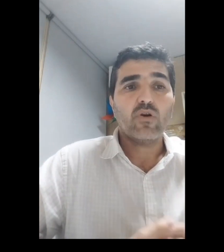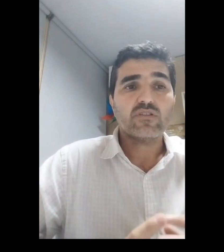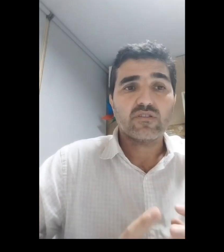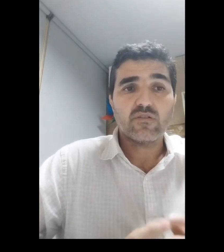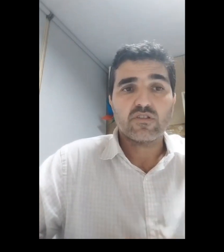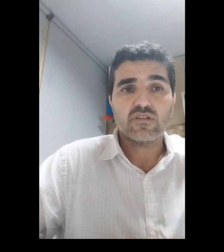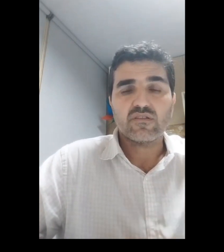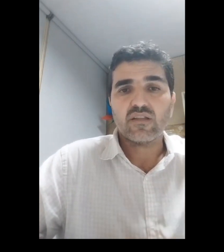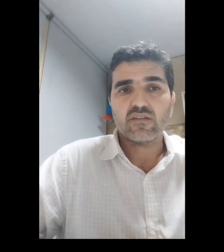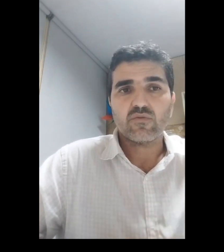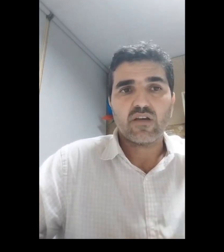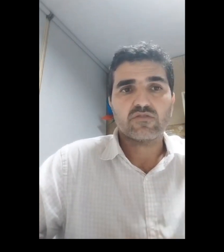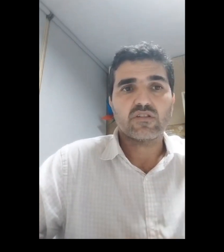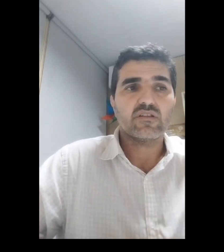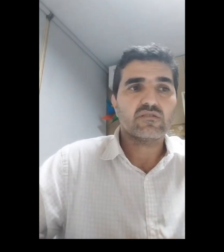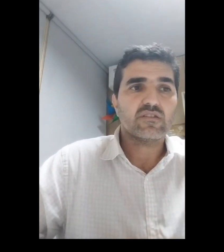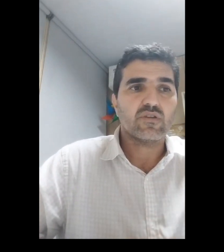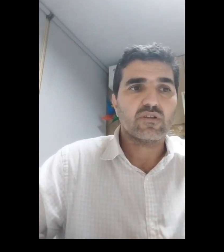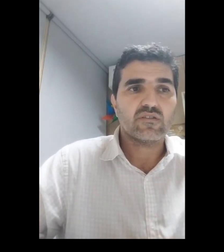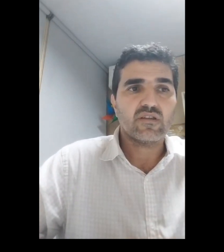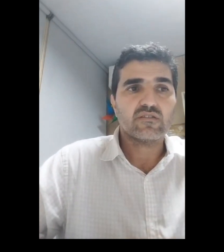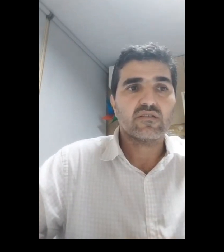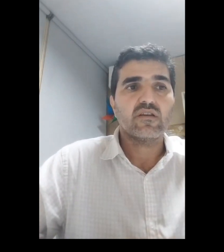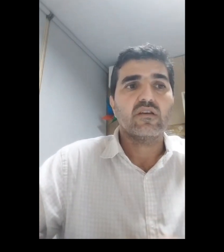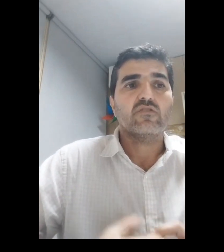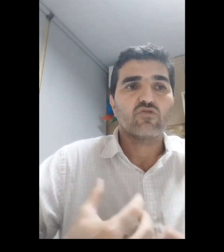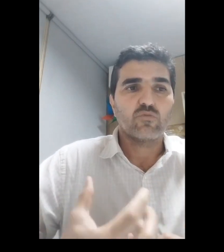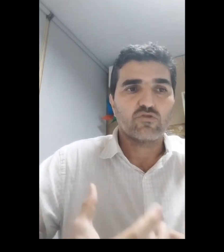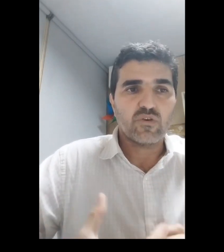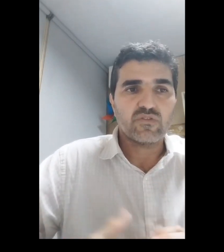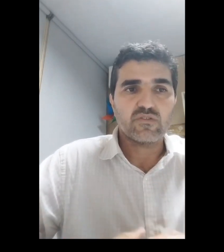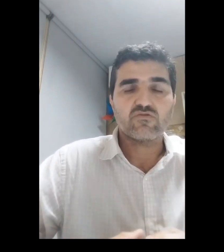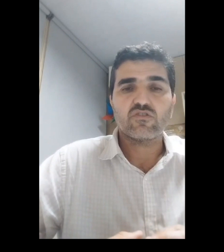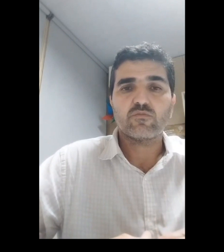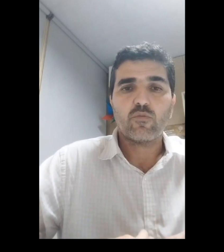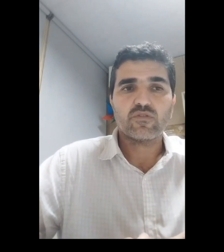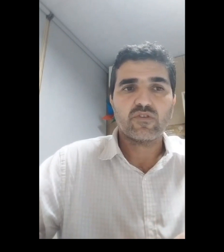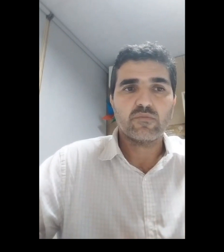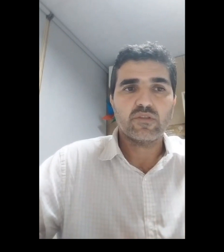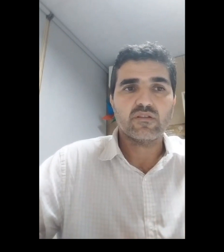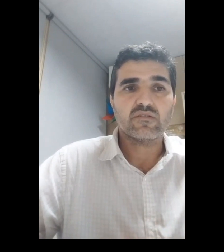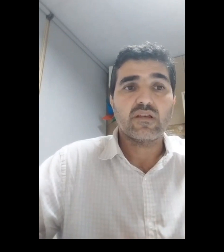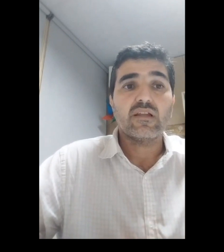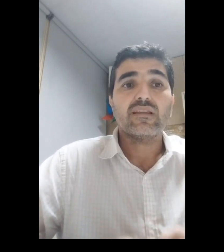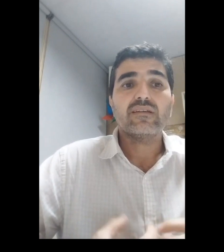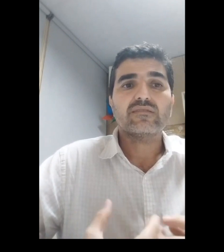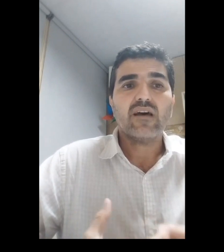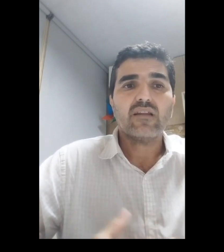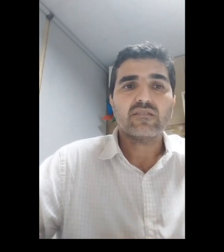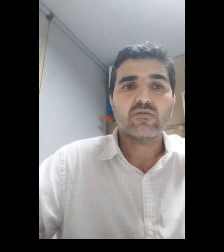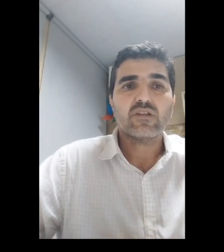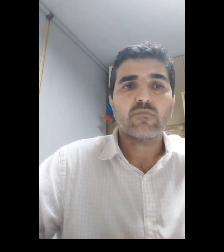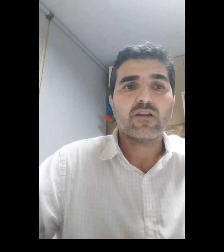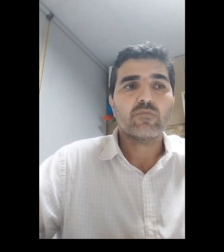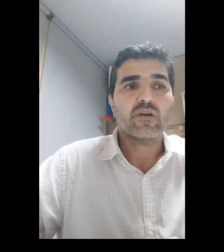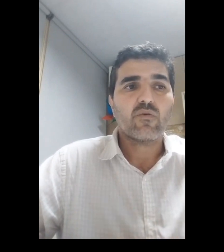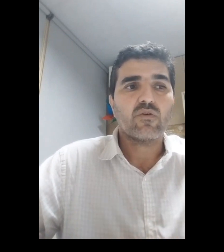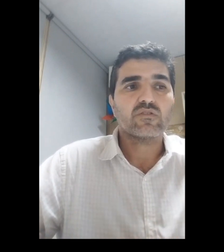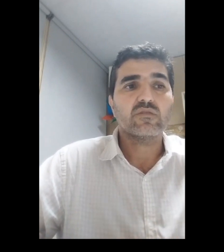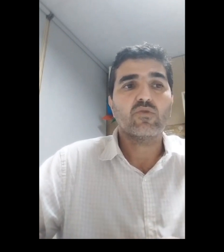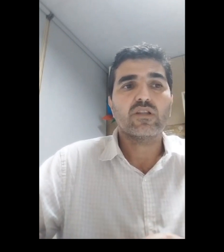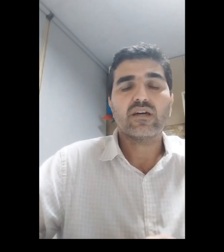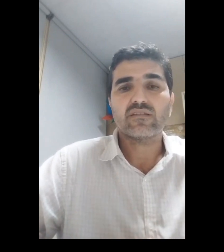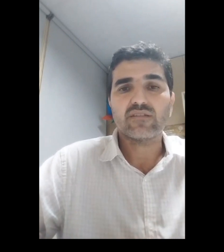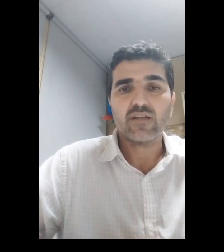pode ser utilizada no caso de crianças e adolescentes sob supervisão de suas próprias famílias lançarem-se ao trabalho